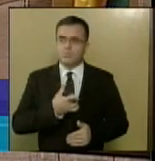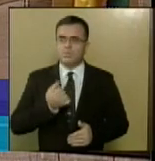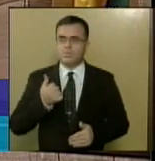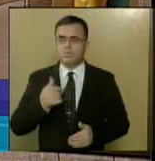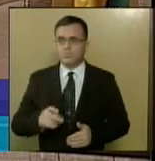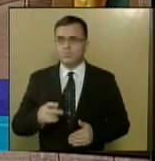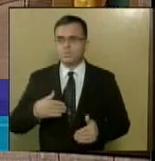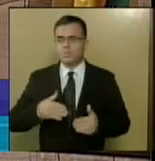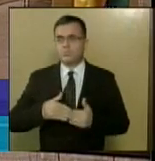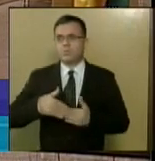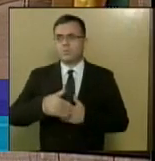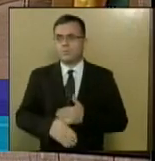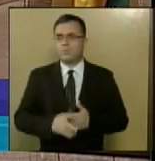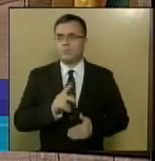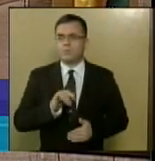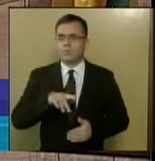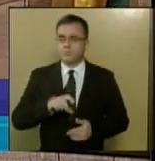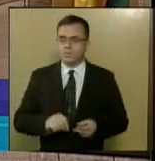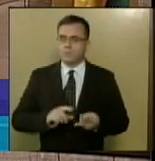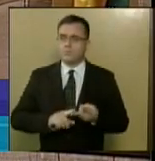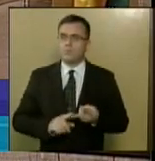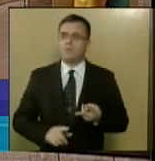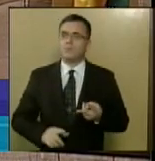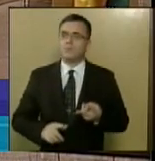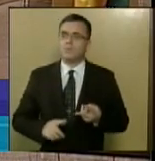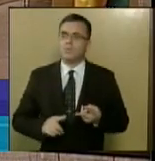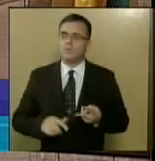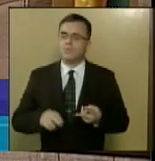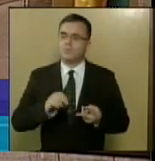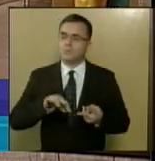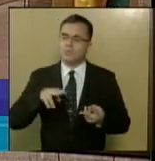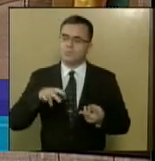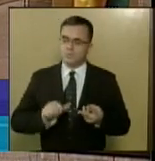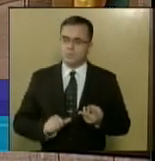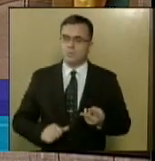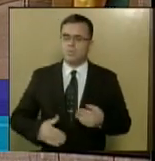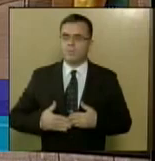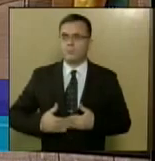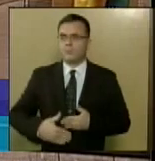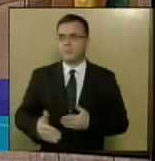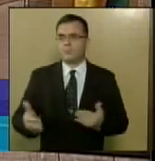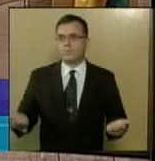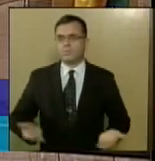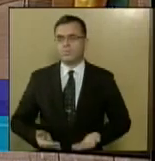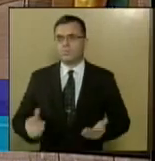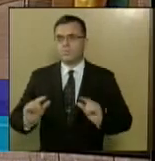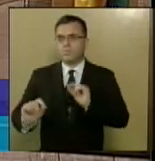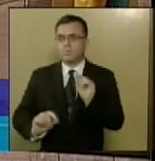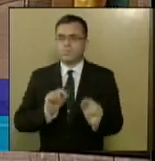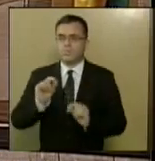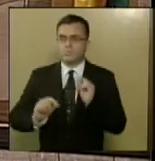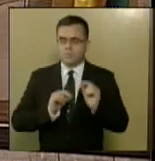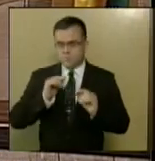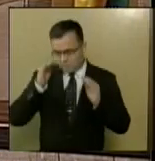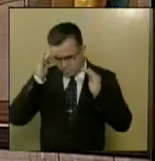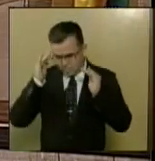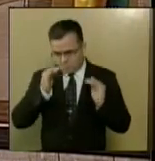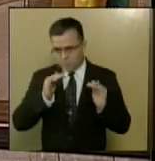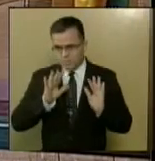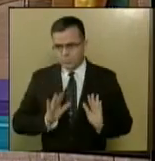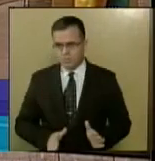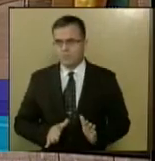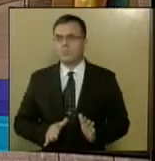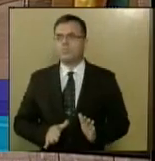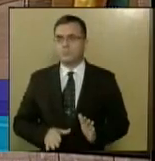Augusto Bezerra e Paulinho das Vazinhas voltaram a comparecer às sessões. A partir de hoje, em decorrência da decisão da medida cautelar proferida